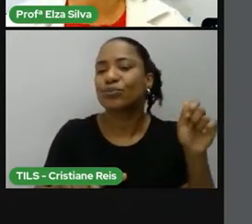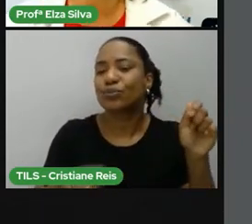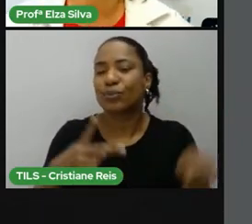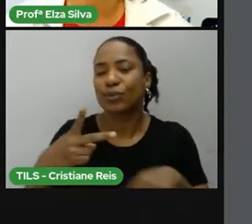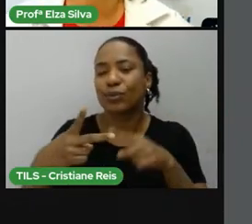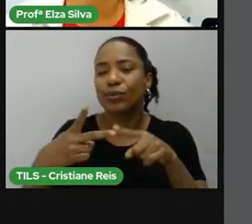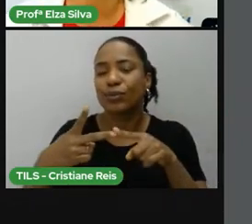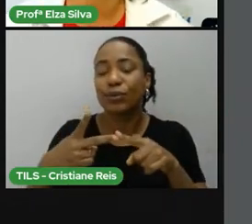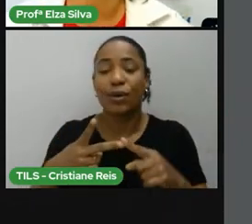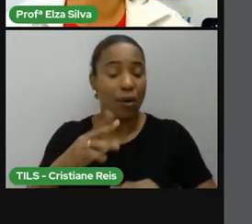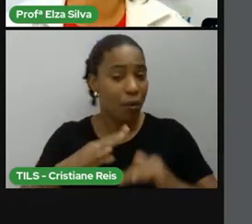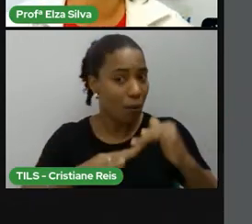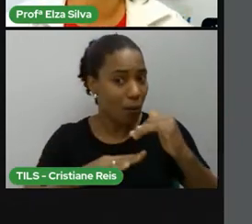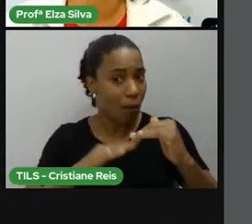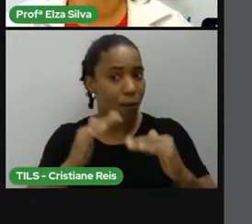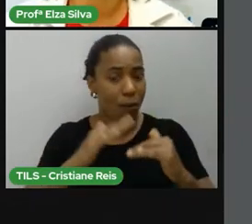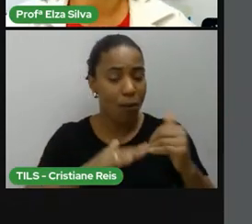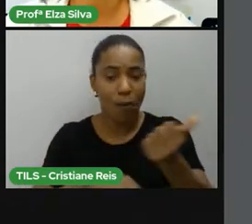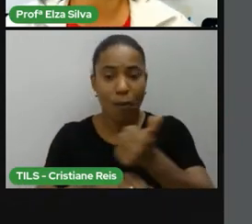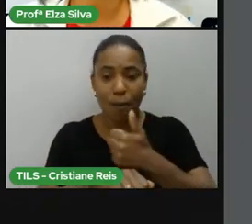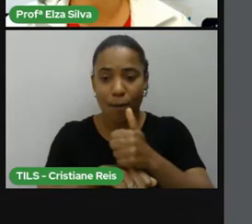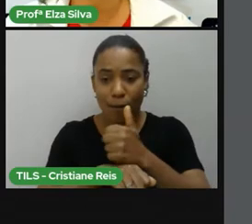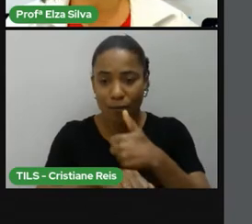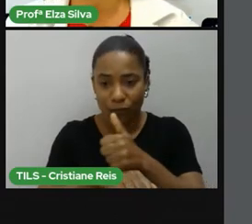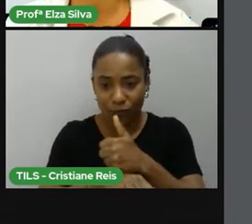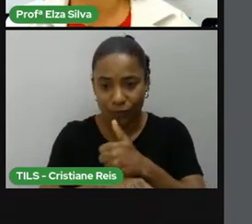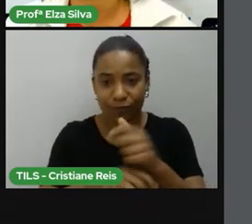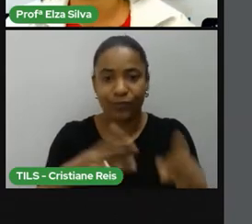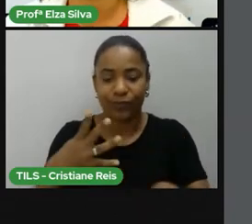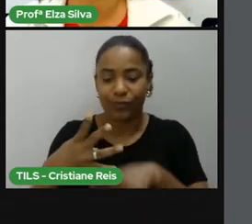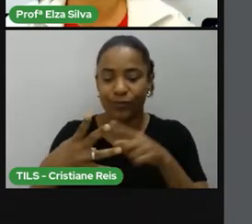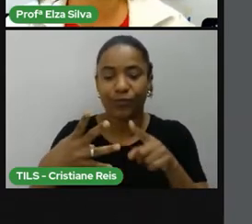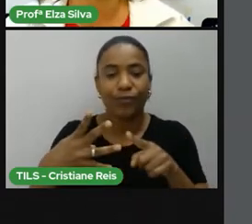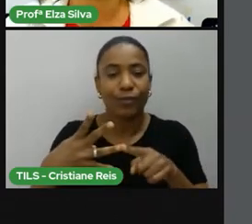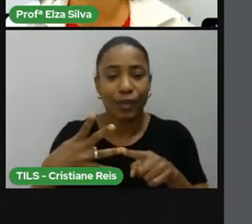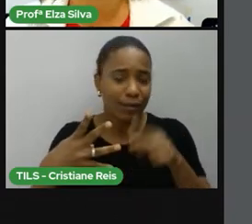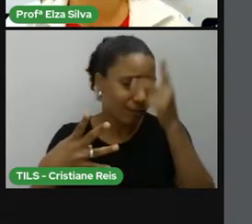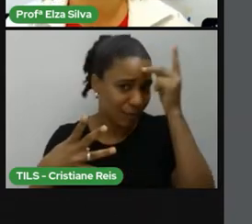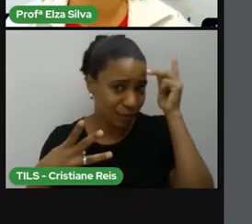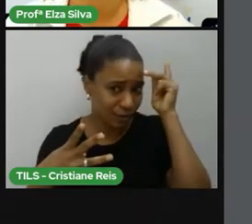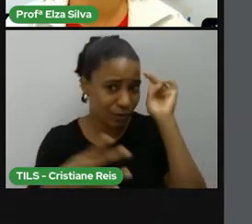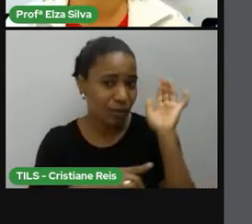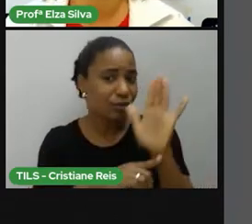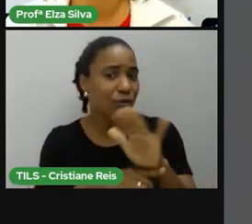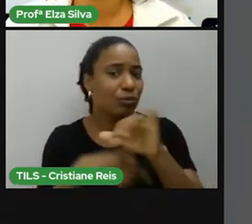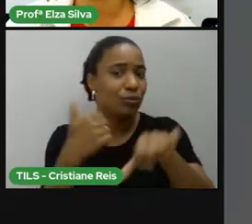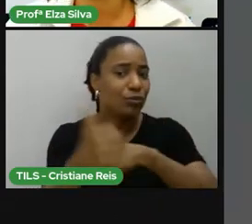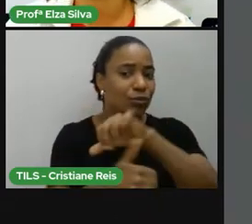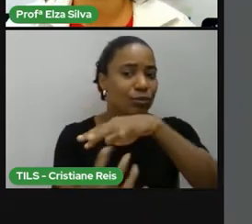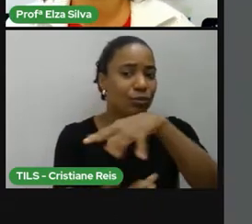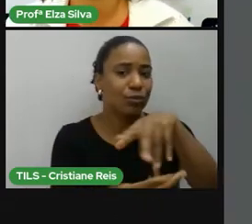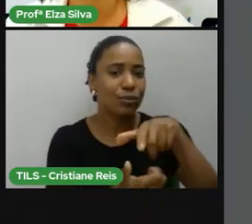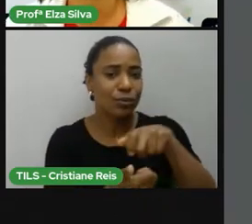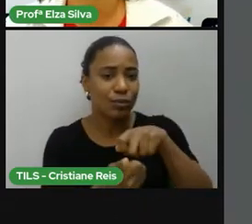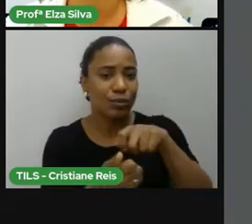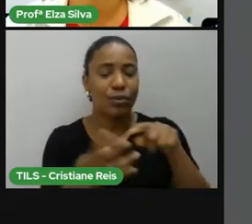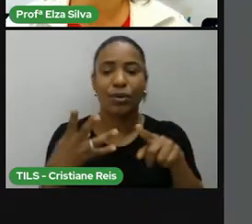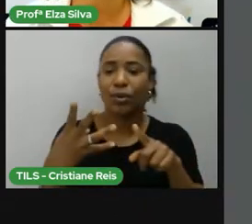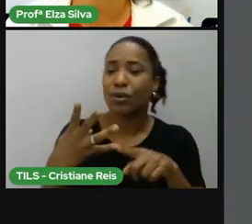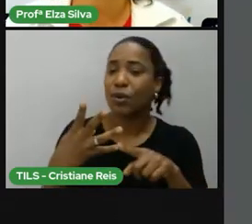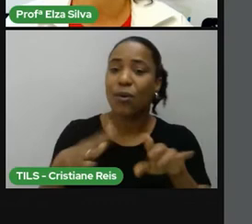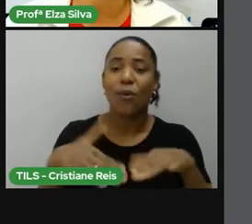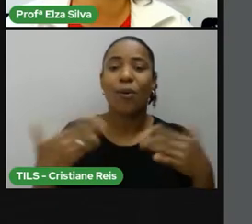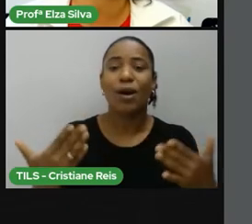que ele desempenhou? O que esta pessoa fez para transformar o mundo? Quando, onde,